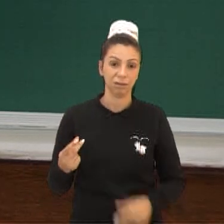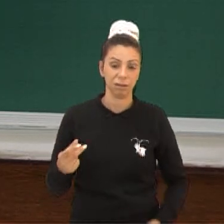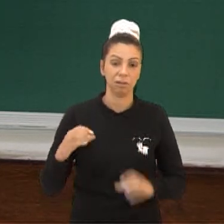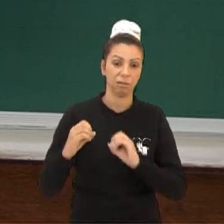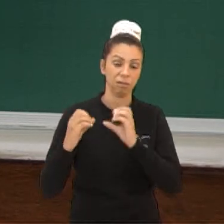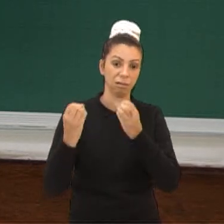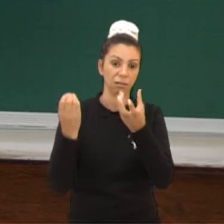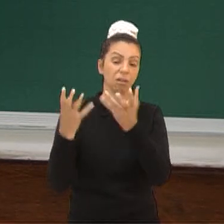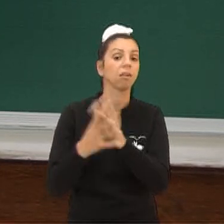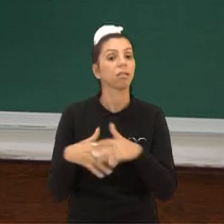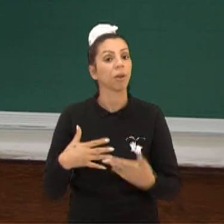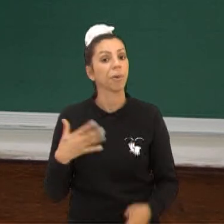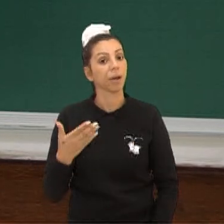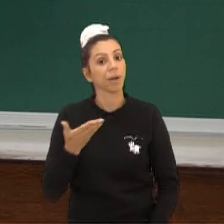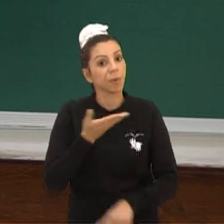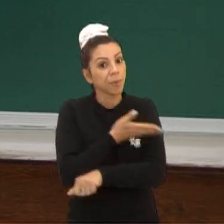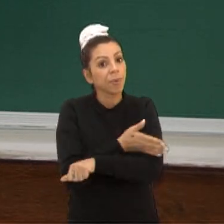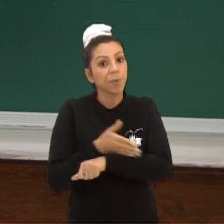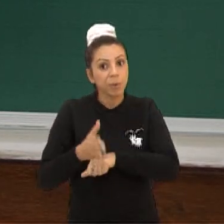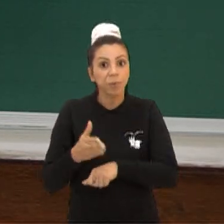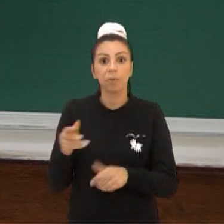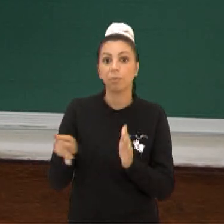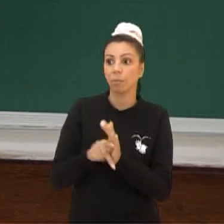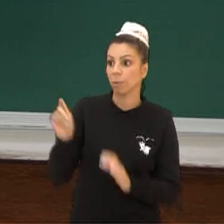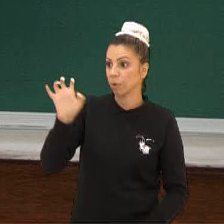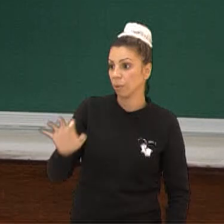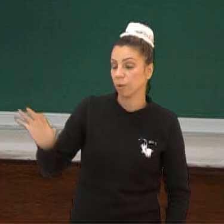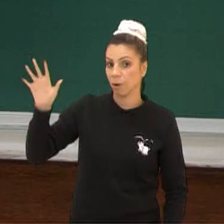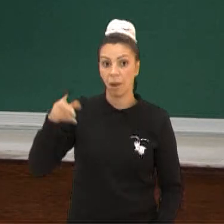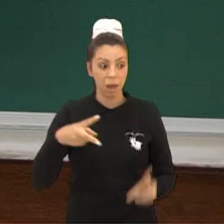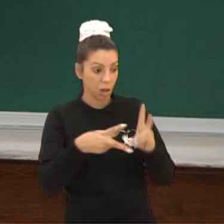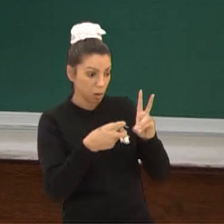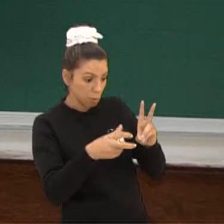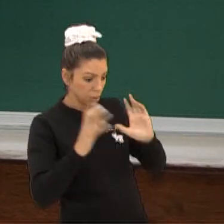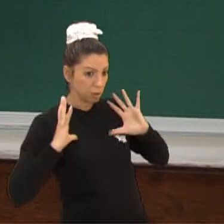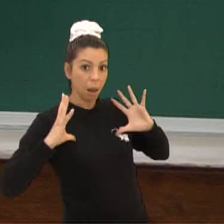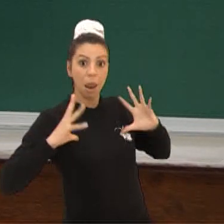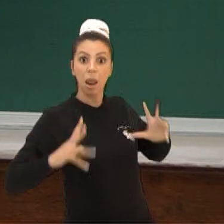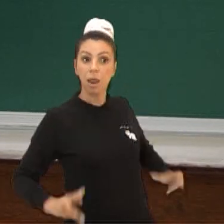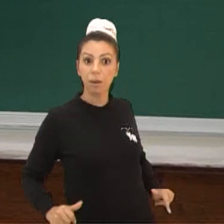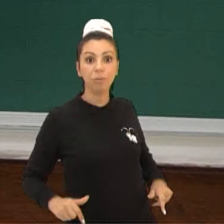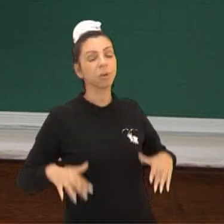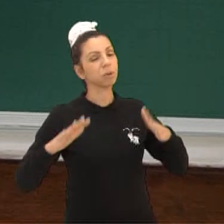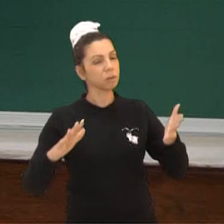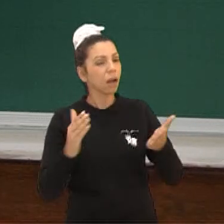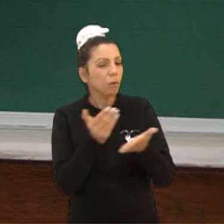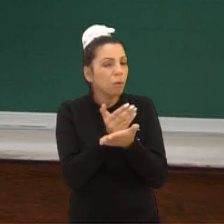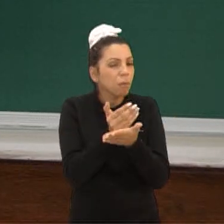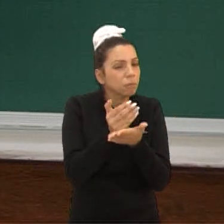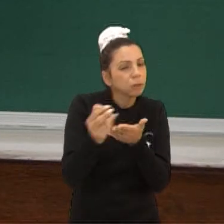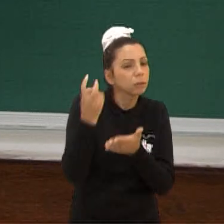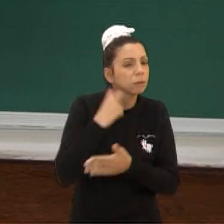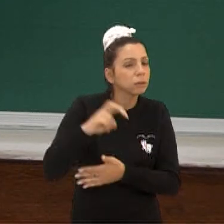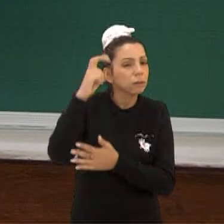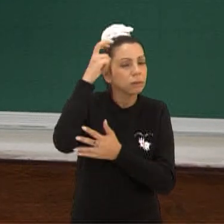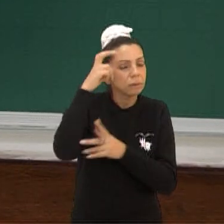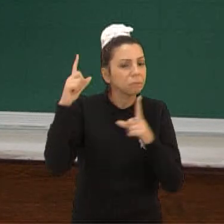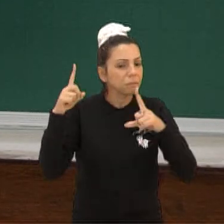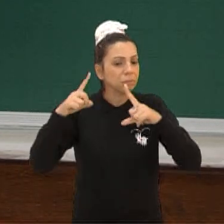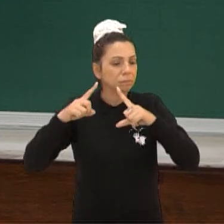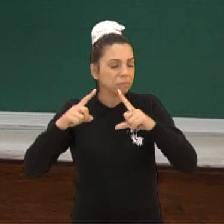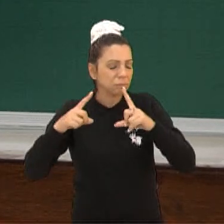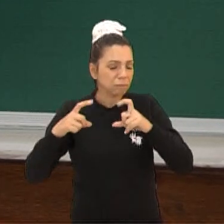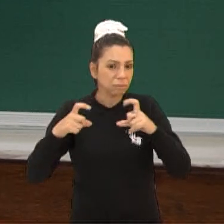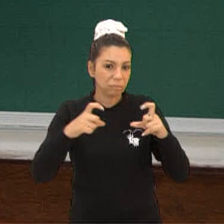costume europeu. E os índios eram seres muito limpos. Então, existiu esse primeiro conflito cultural, vendo